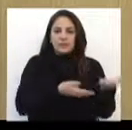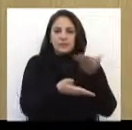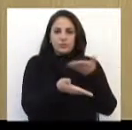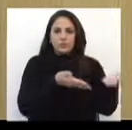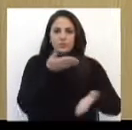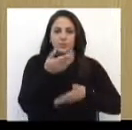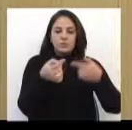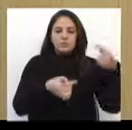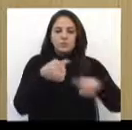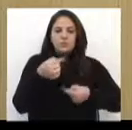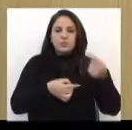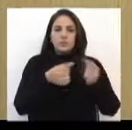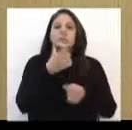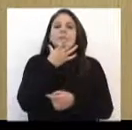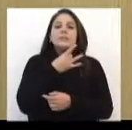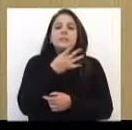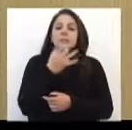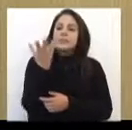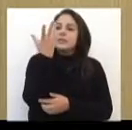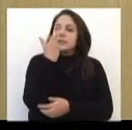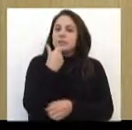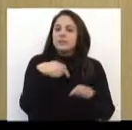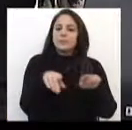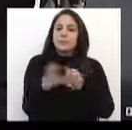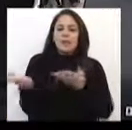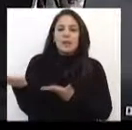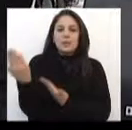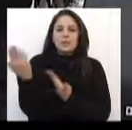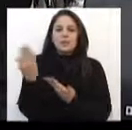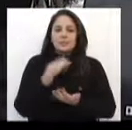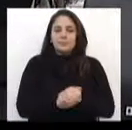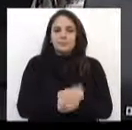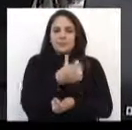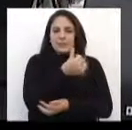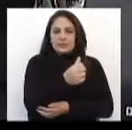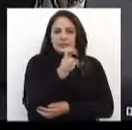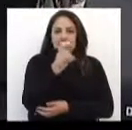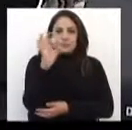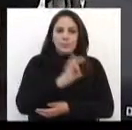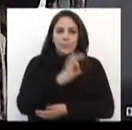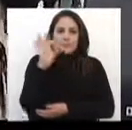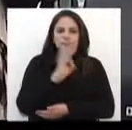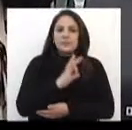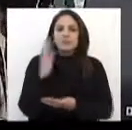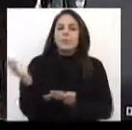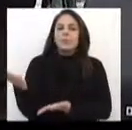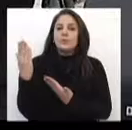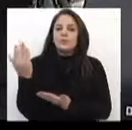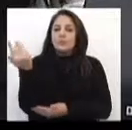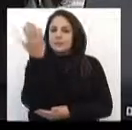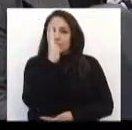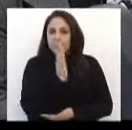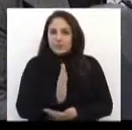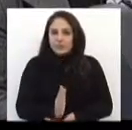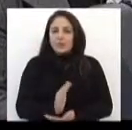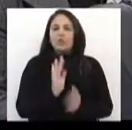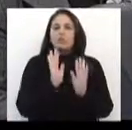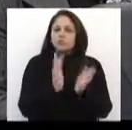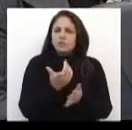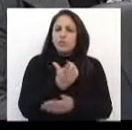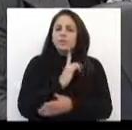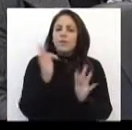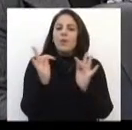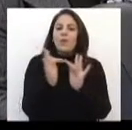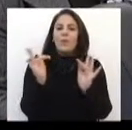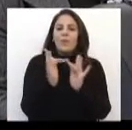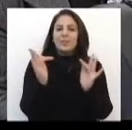o vício entre crianças e adolescentes. 65% dos adolescentes brasileiros já tiveram